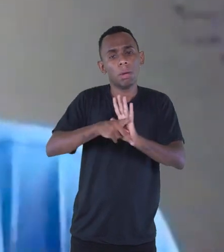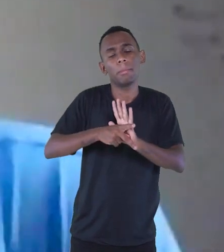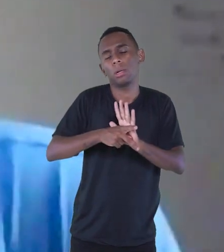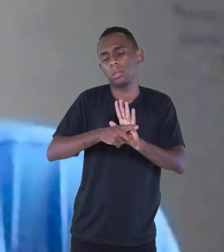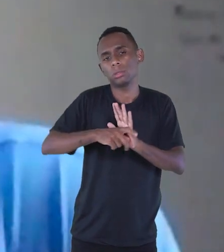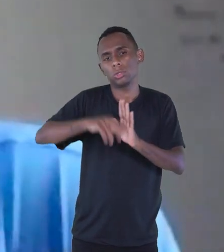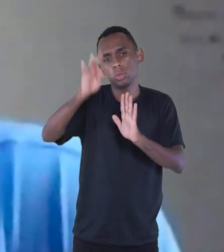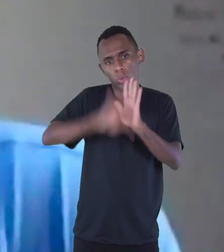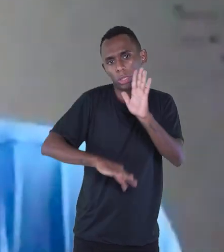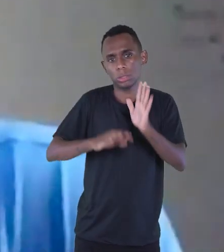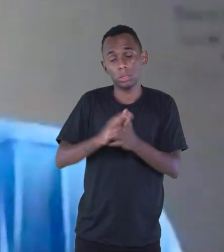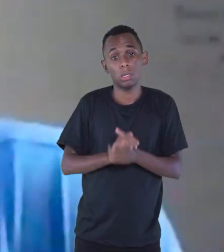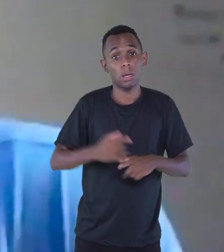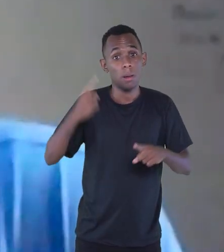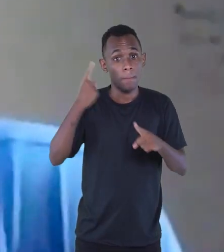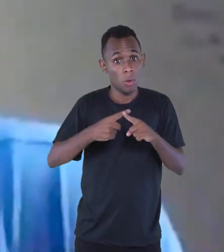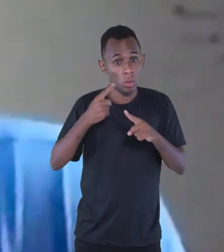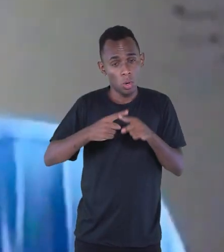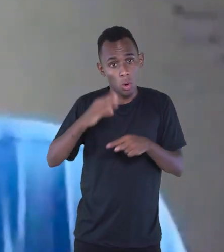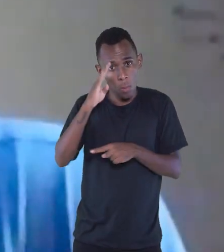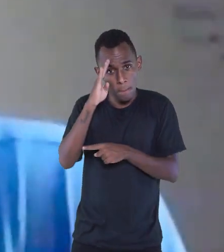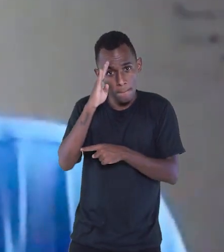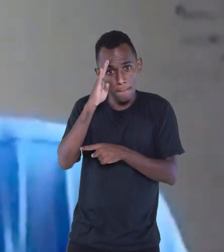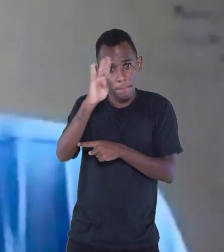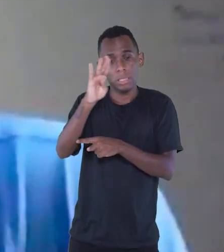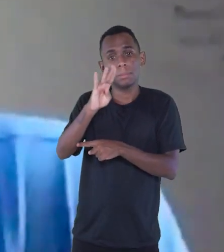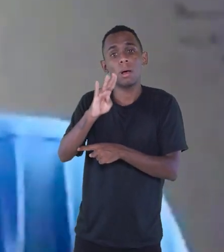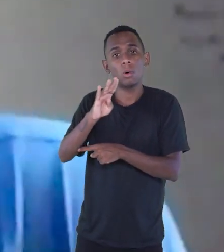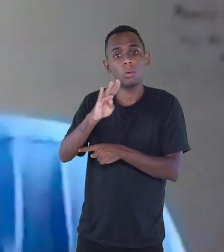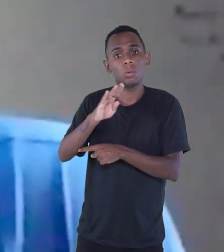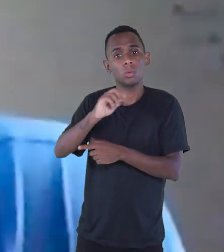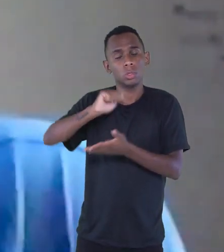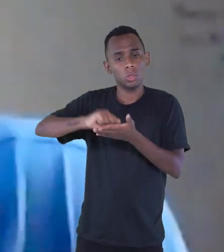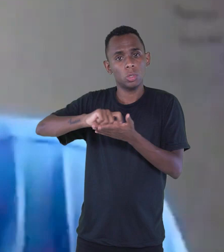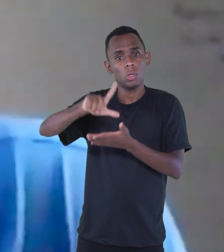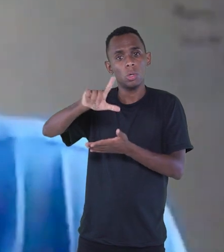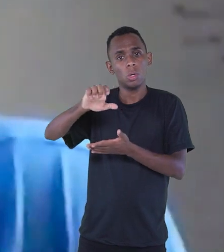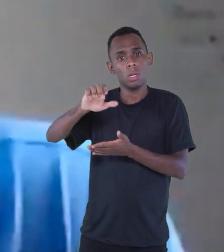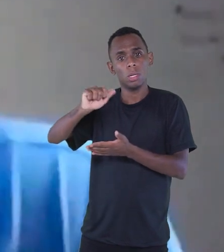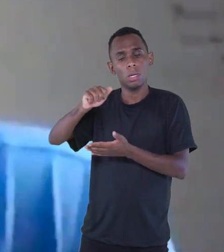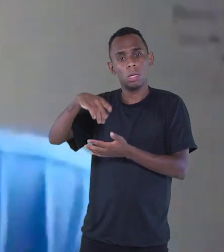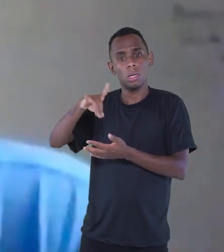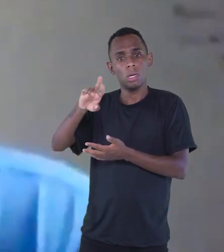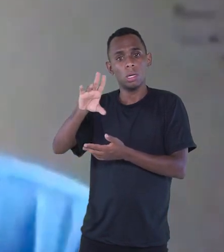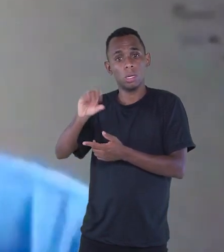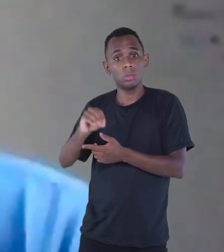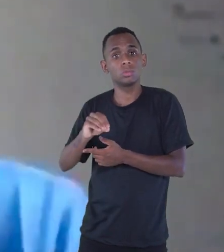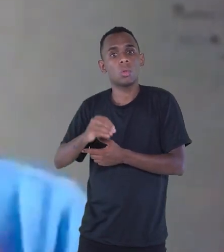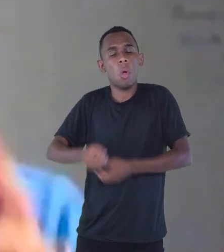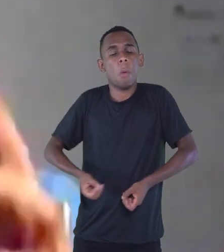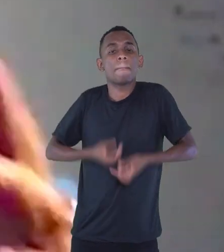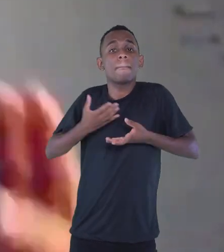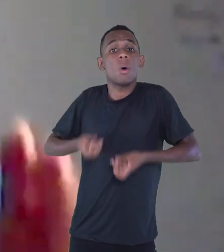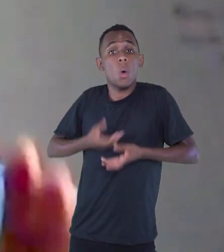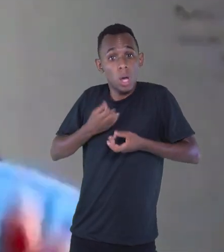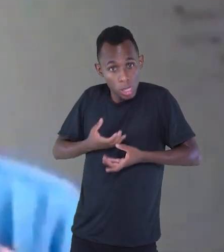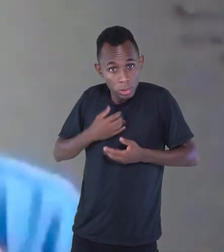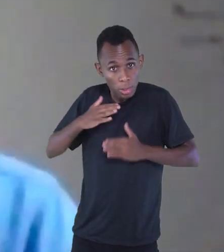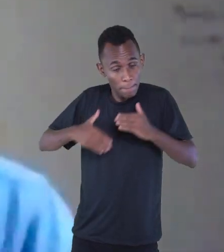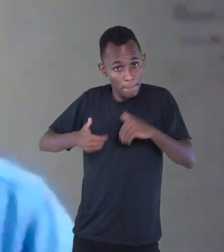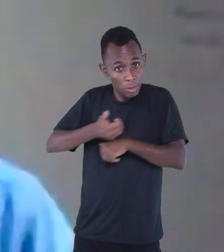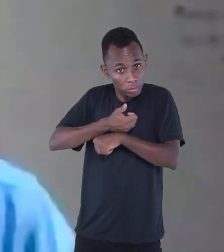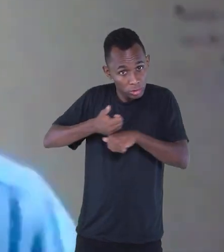o grande pai da literatura de Cordel é Leandro Gomes de Barros, um poeta que vai dar ao